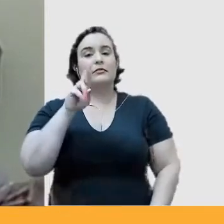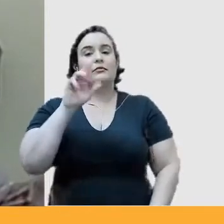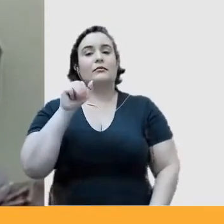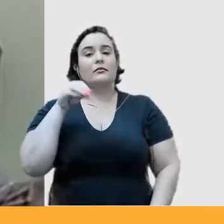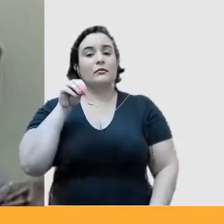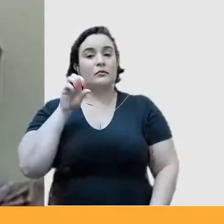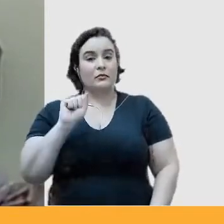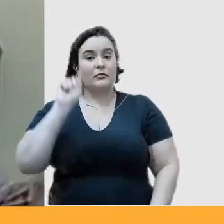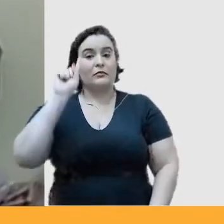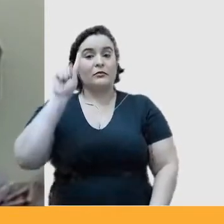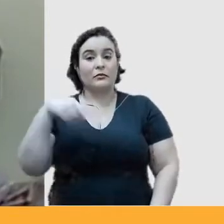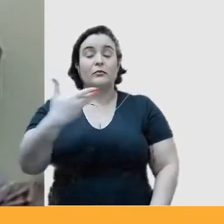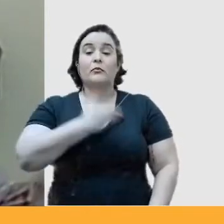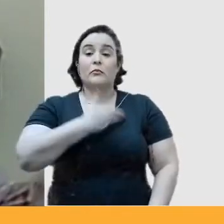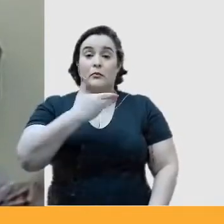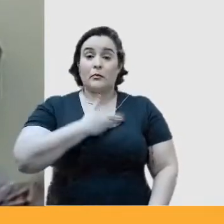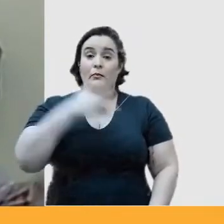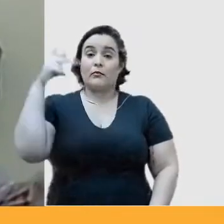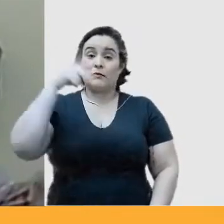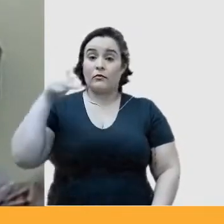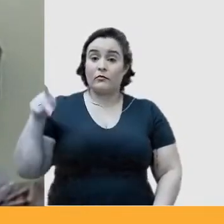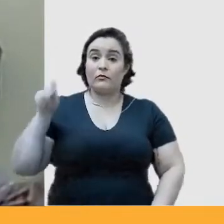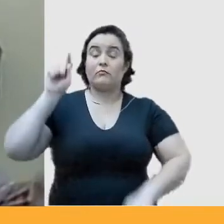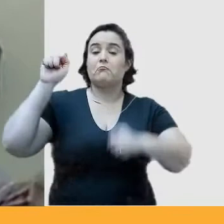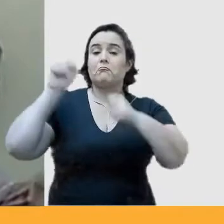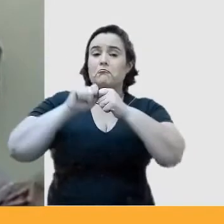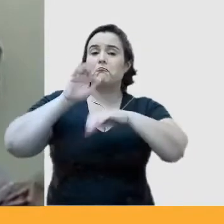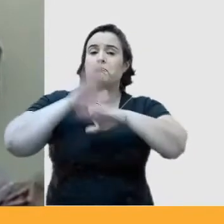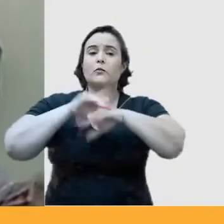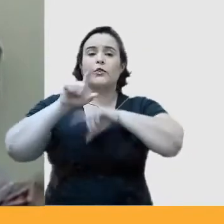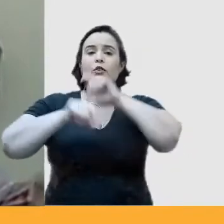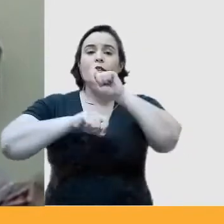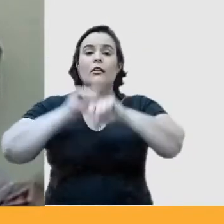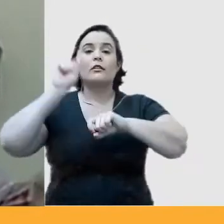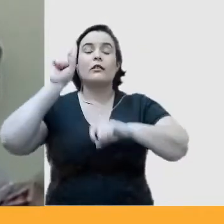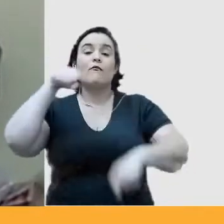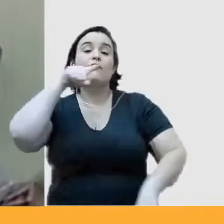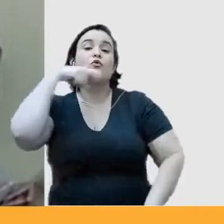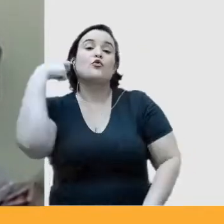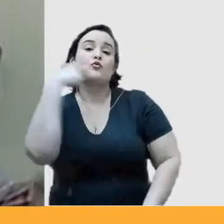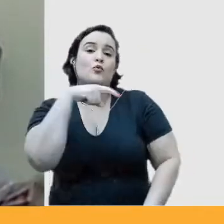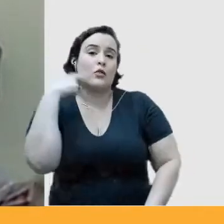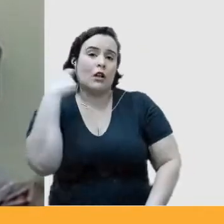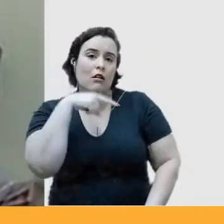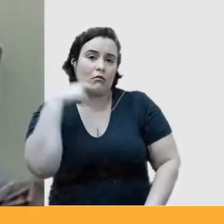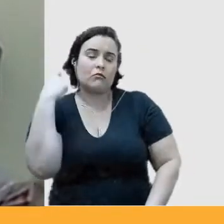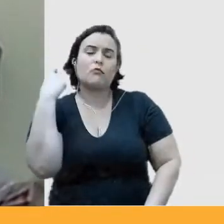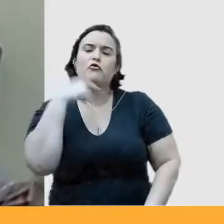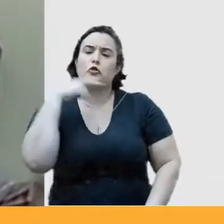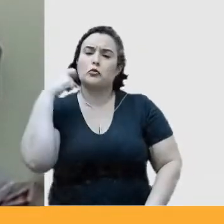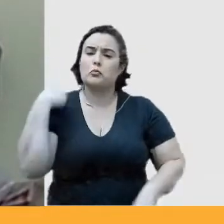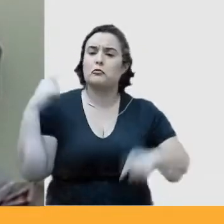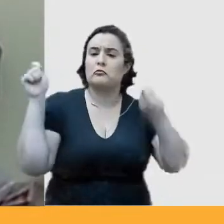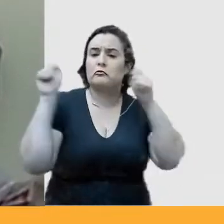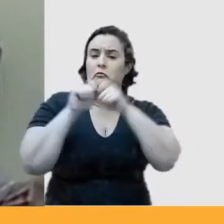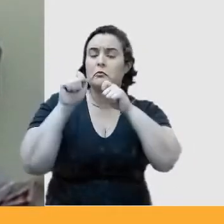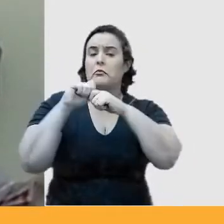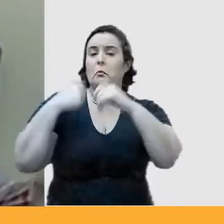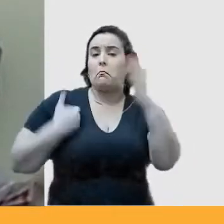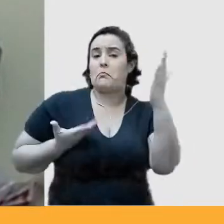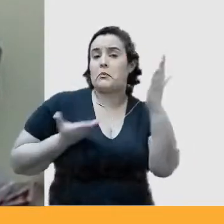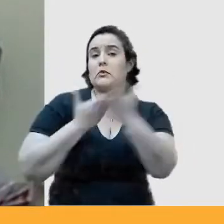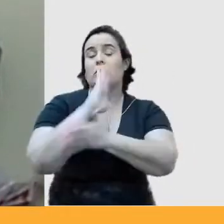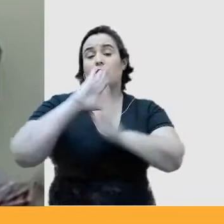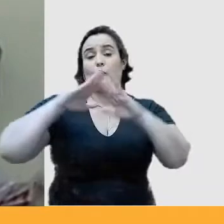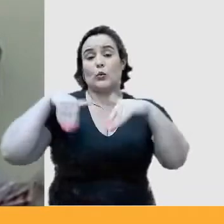uma professora que fazia uma espécie de vestibular. Eu fiz o vestibular, passei para a Escola de Belas